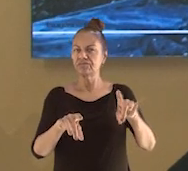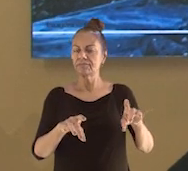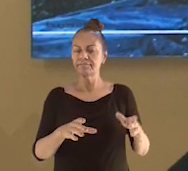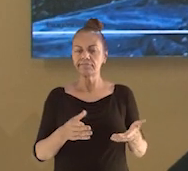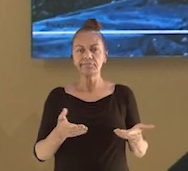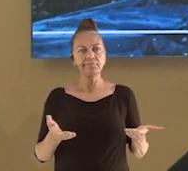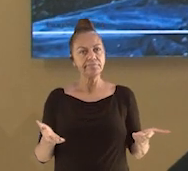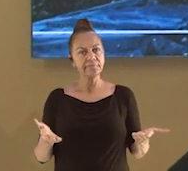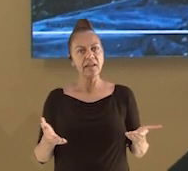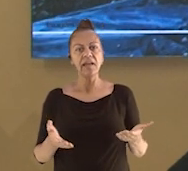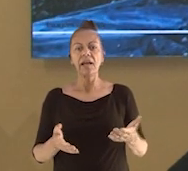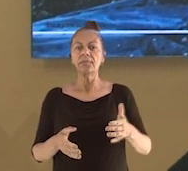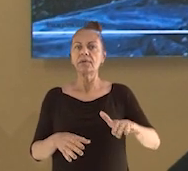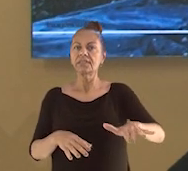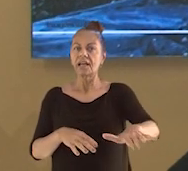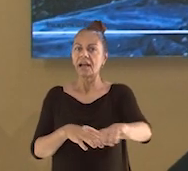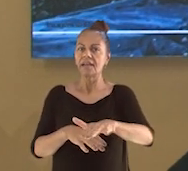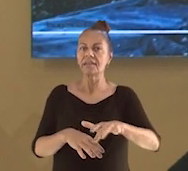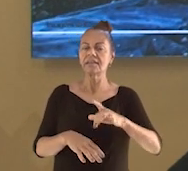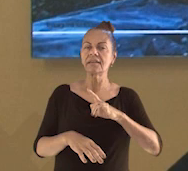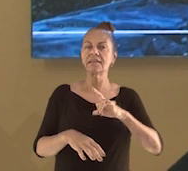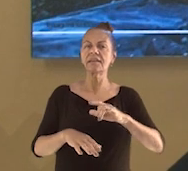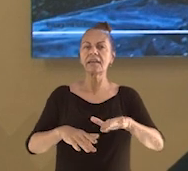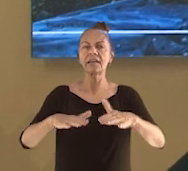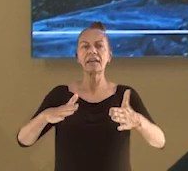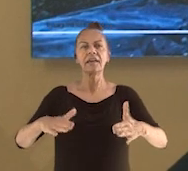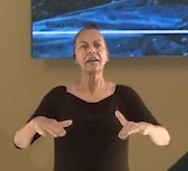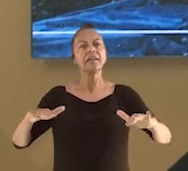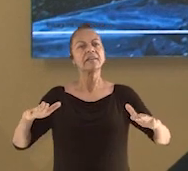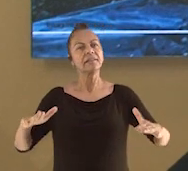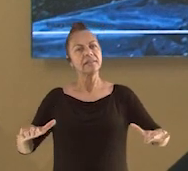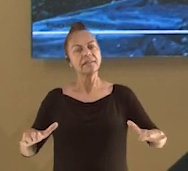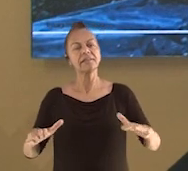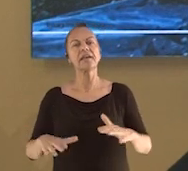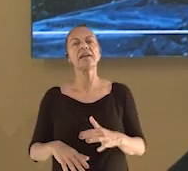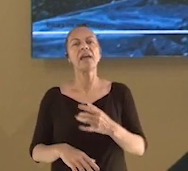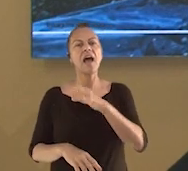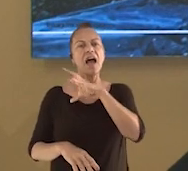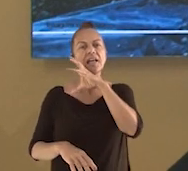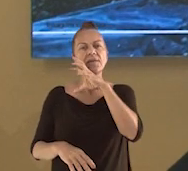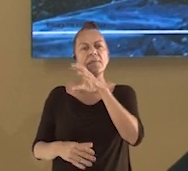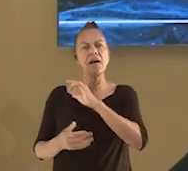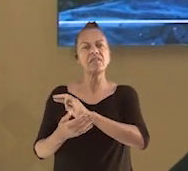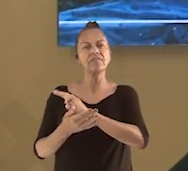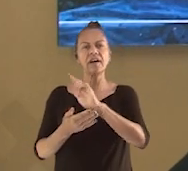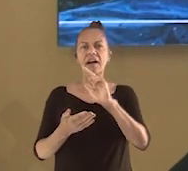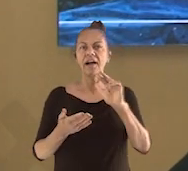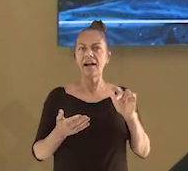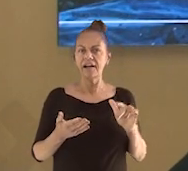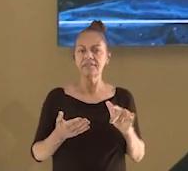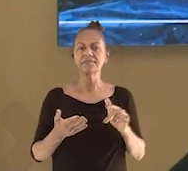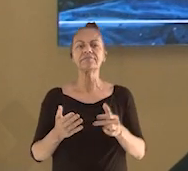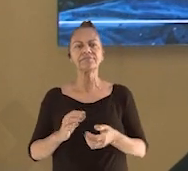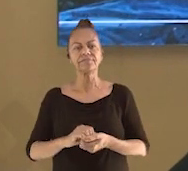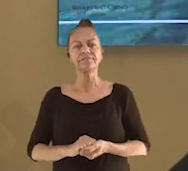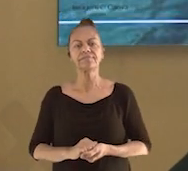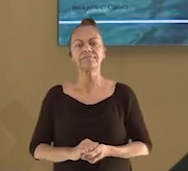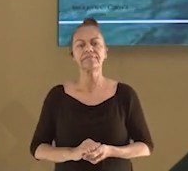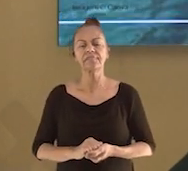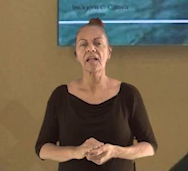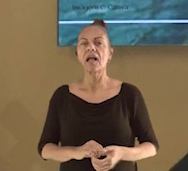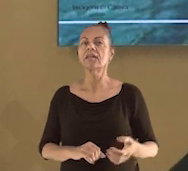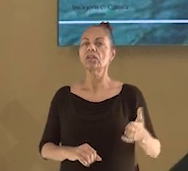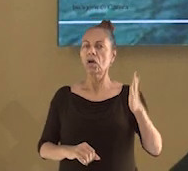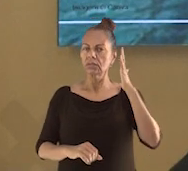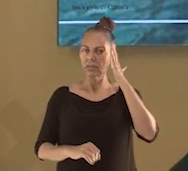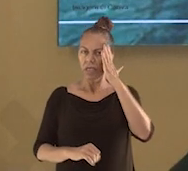local onde diversas espécies de animais transitam e fazem seus ninhos e moradias. Todos nós sabemos